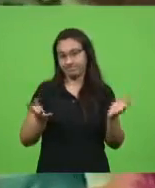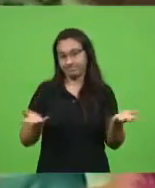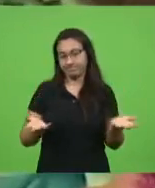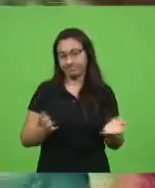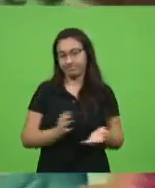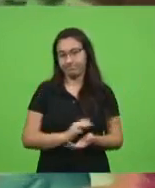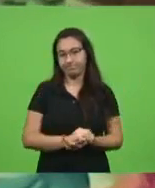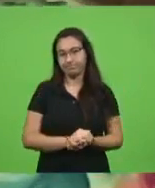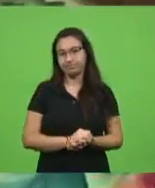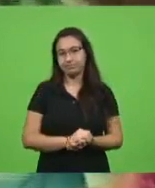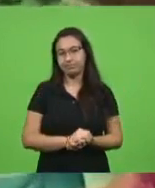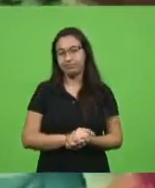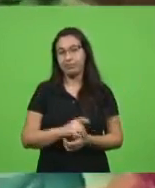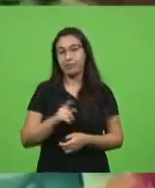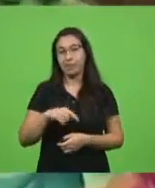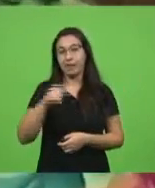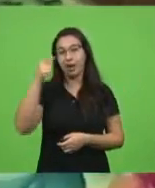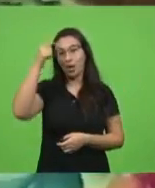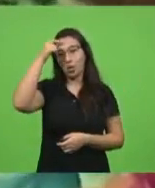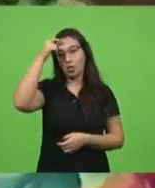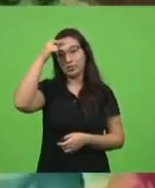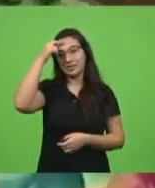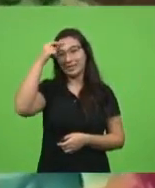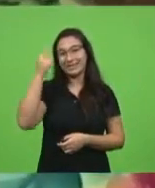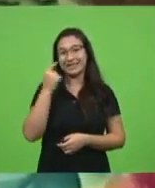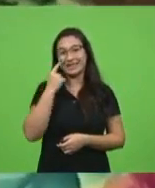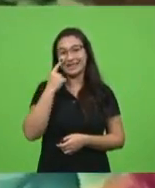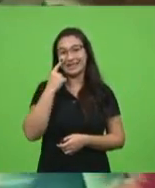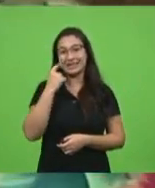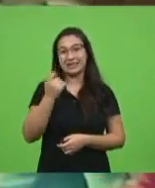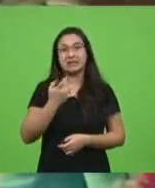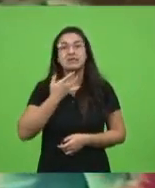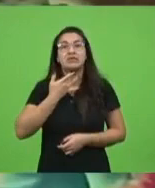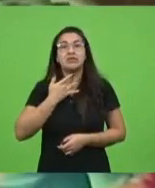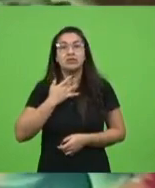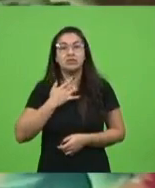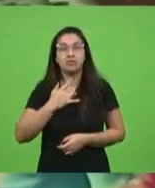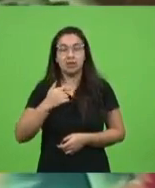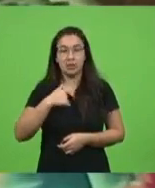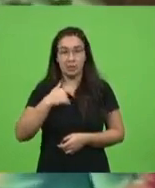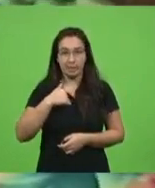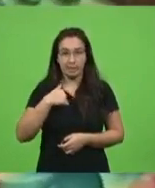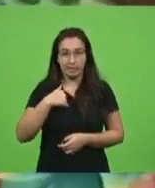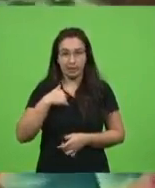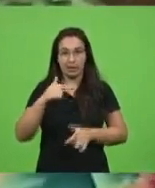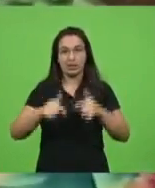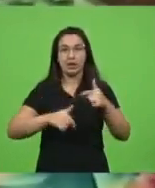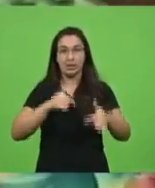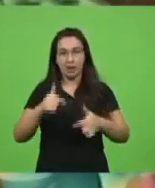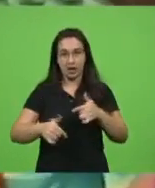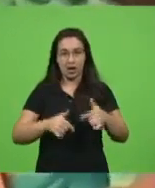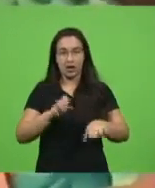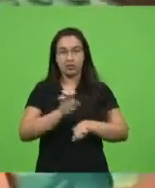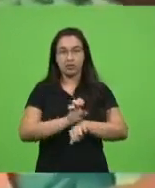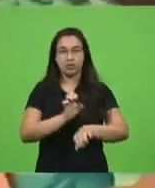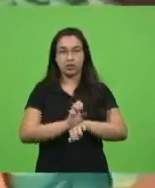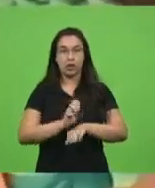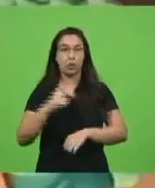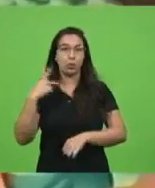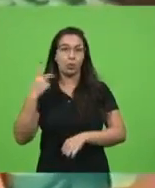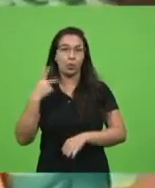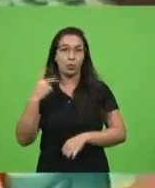consciente e a intenção dessa deputada em trabalhar por um Estado com políticas sustentáveis